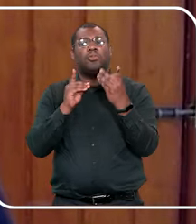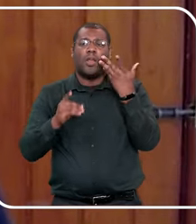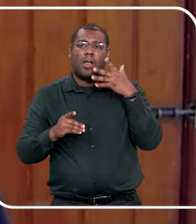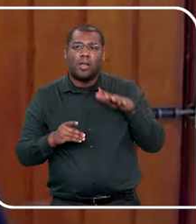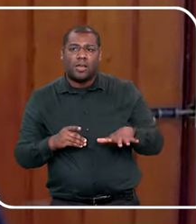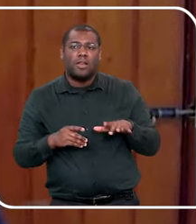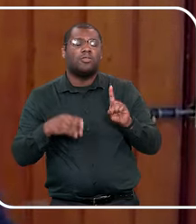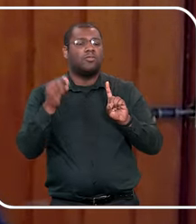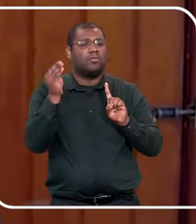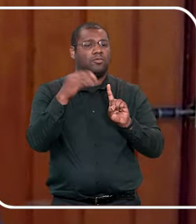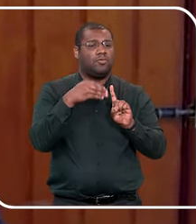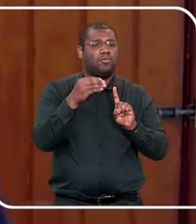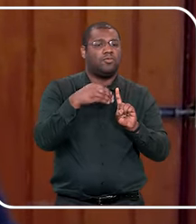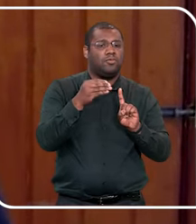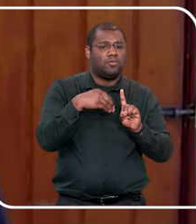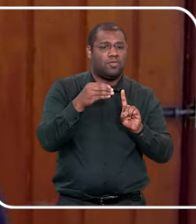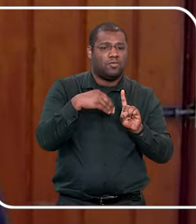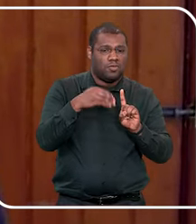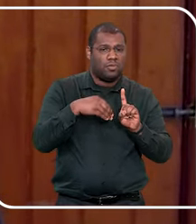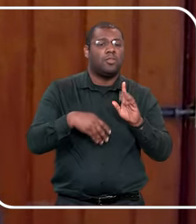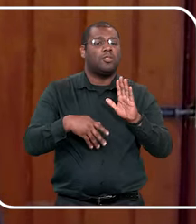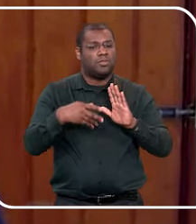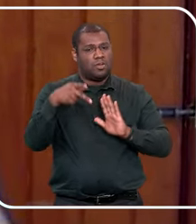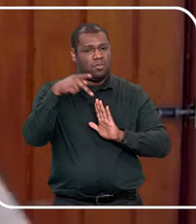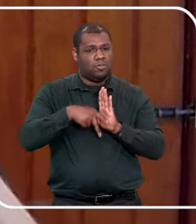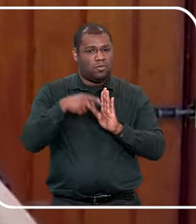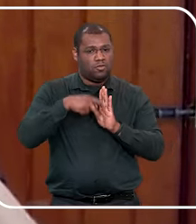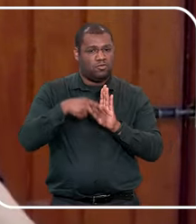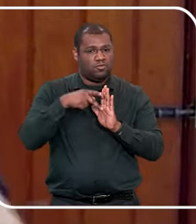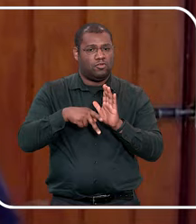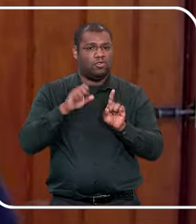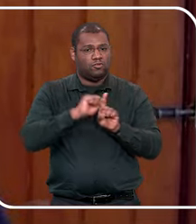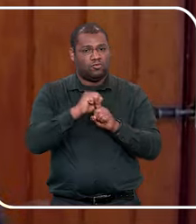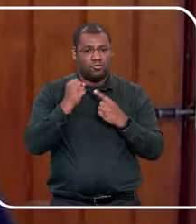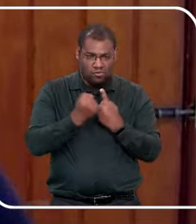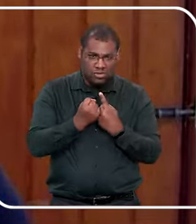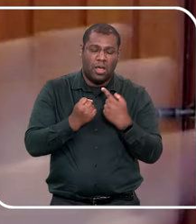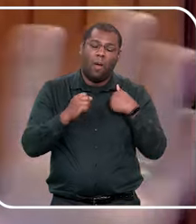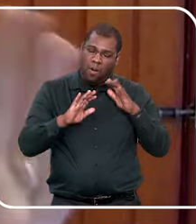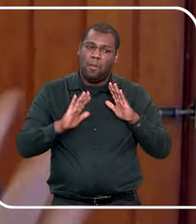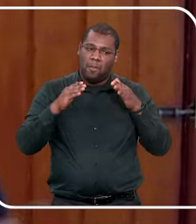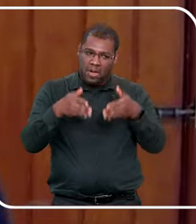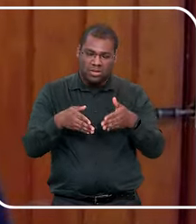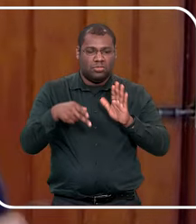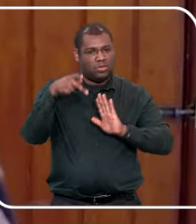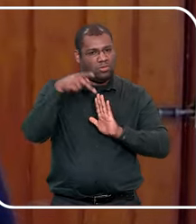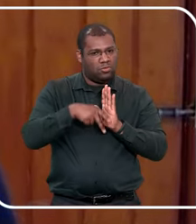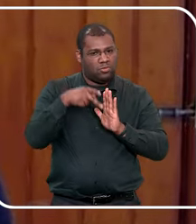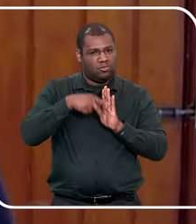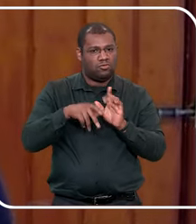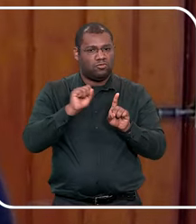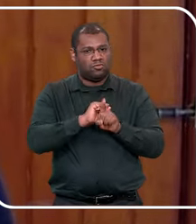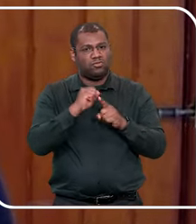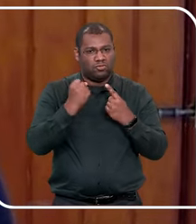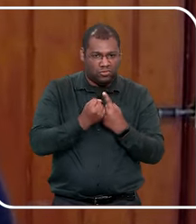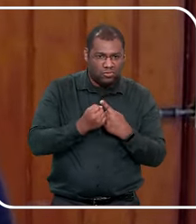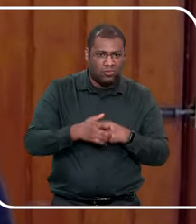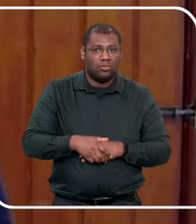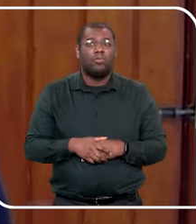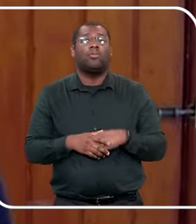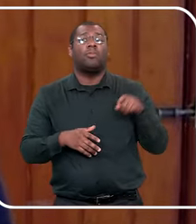e como eu disse, eu atendo crianças carentes num projeto social grande, que não é meu, né, mas eu faço parte, é